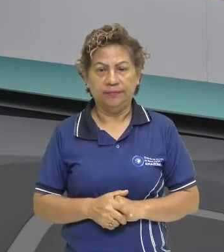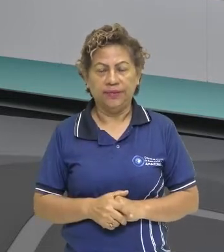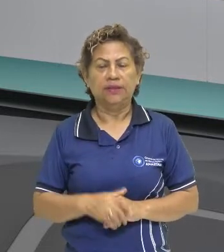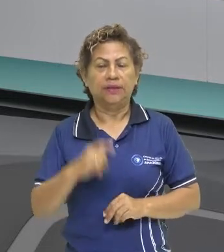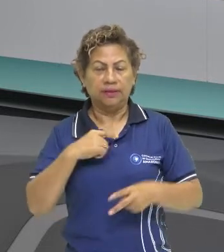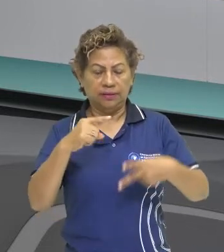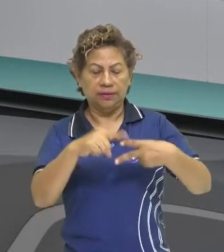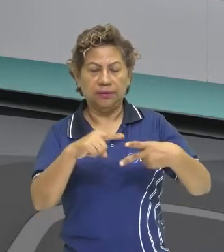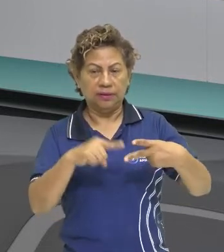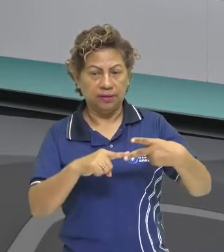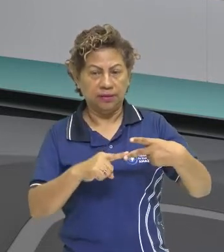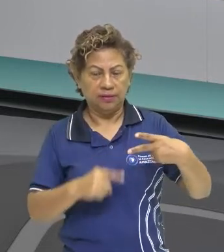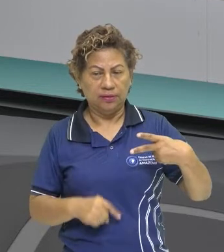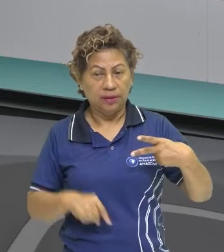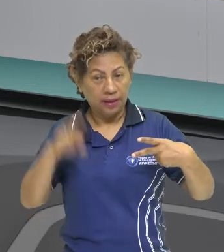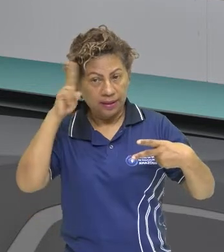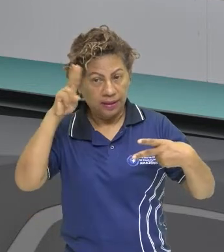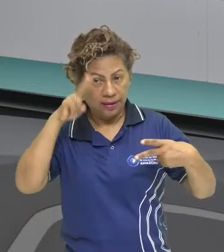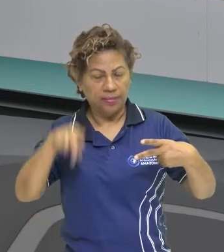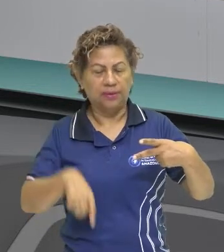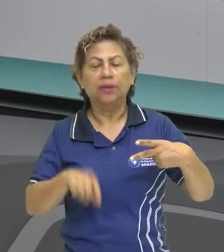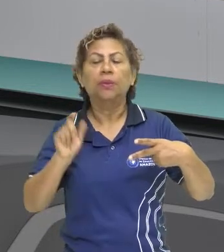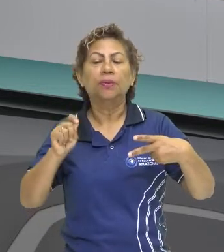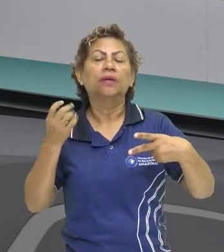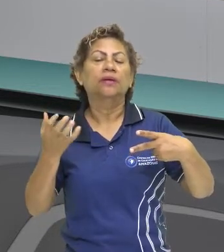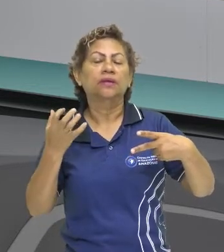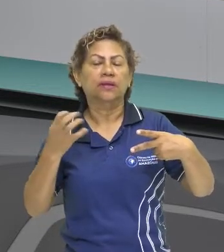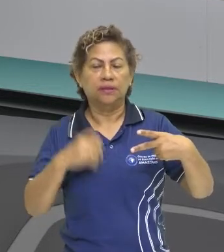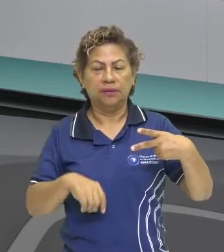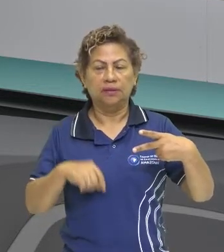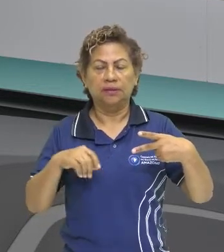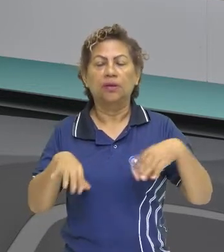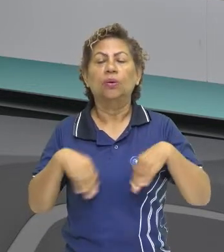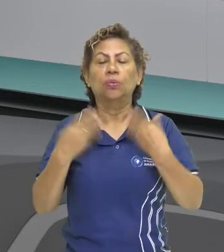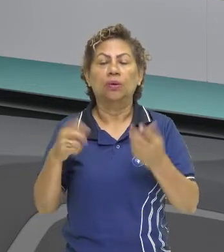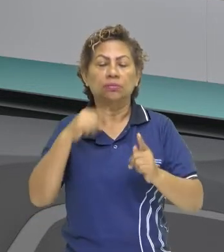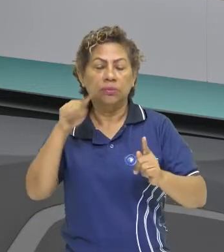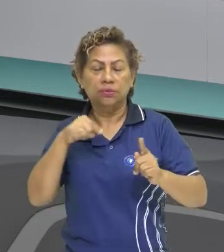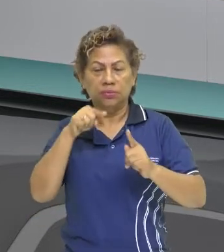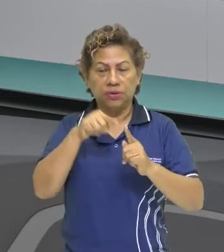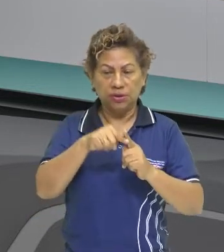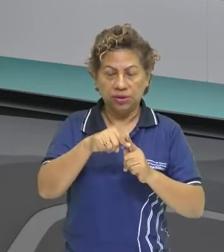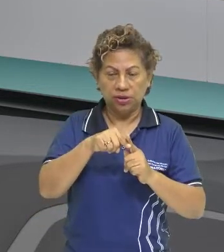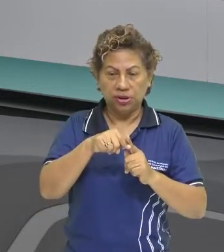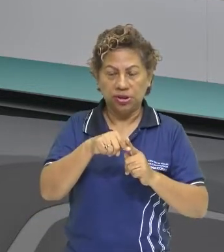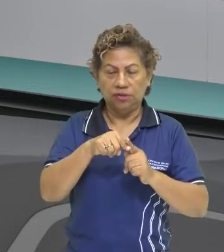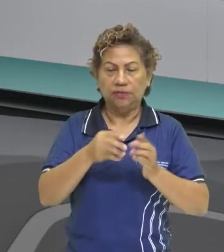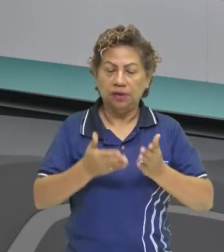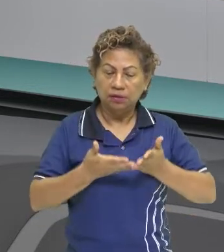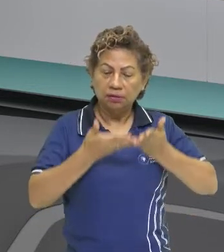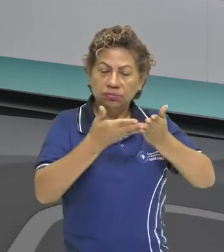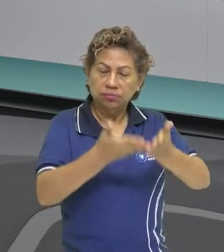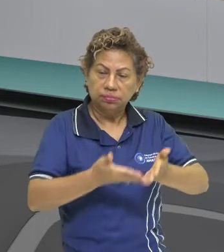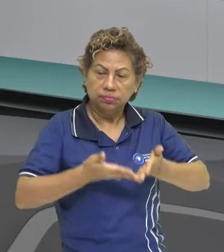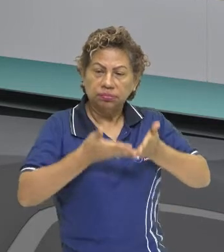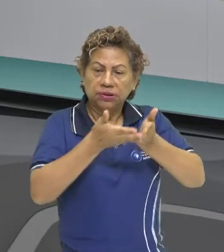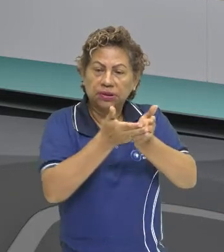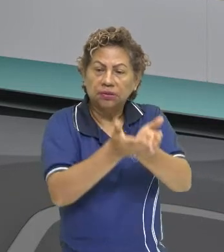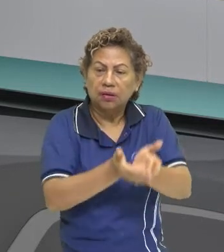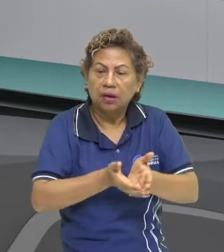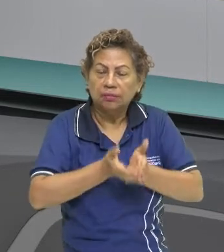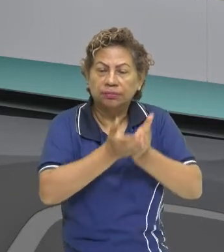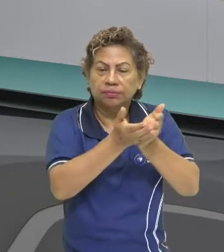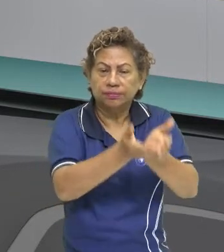duas frentes, lembrando disso, né? O que eles queriam? Qual era o objetivo dessas grandes navegações, dessas incursões,